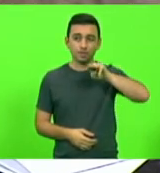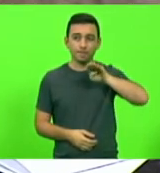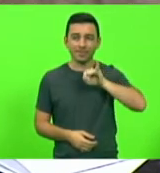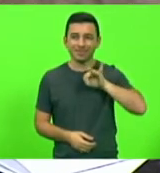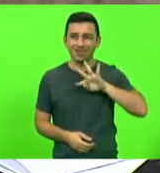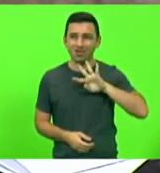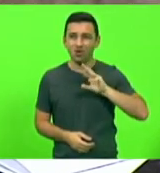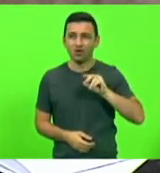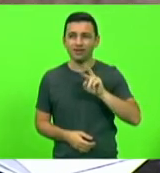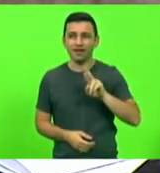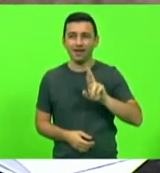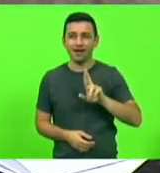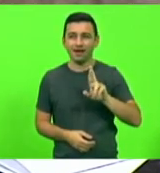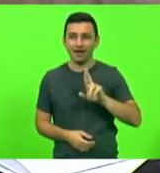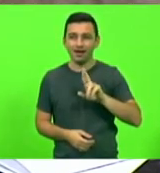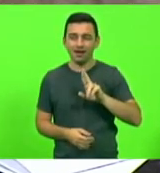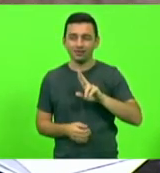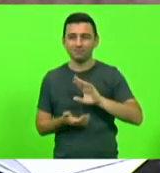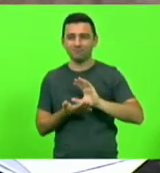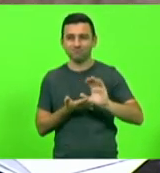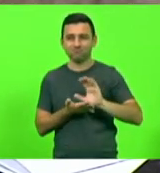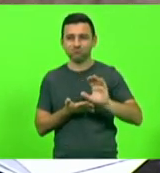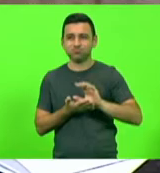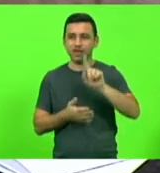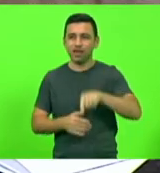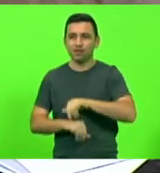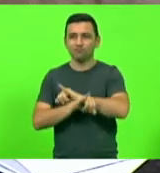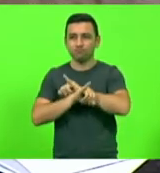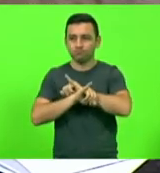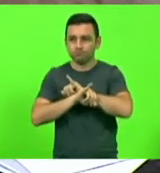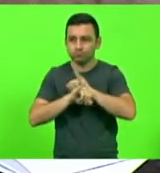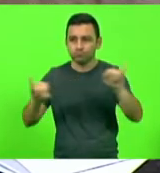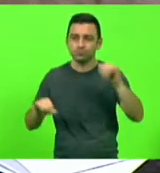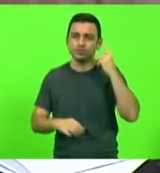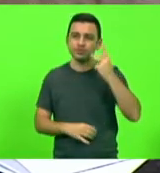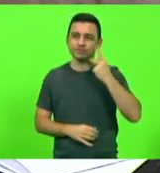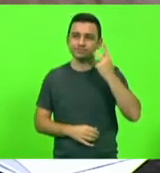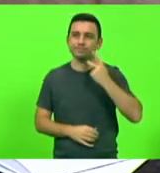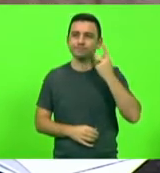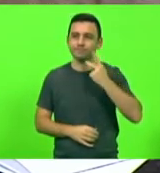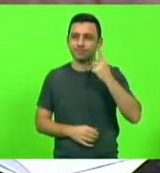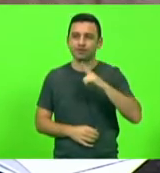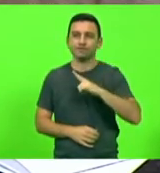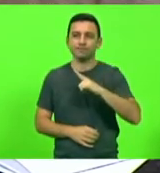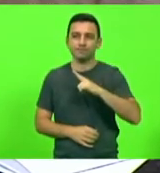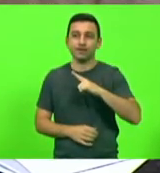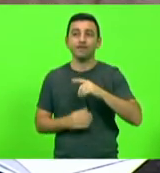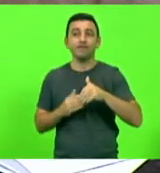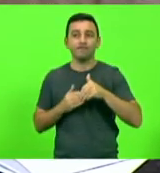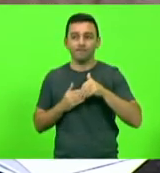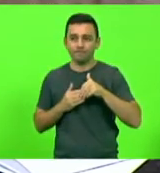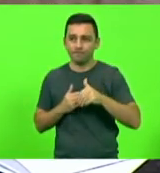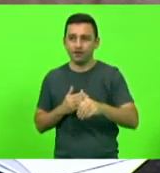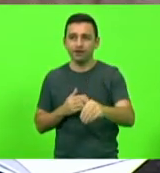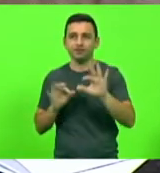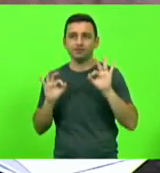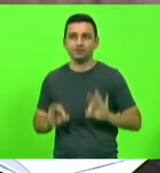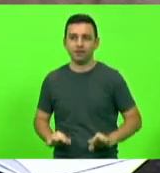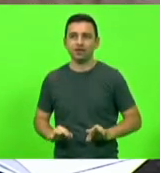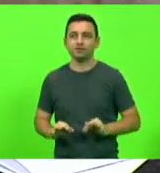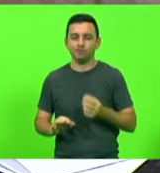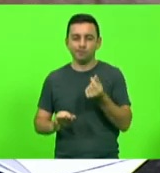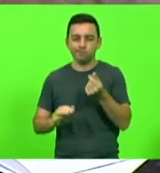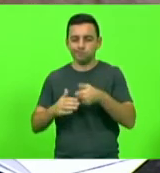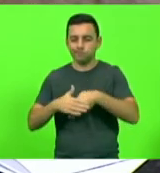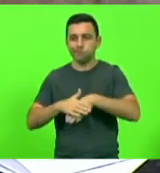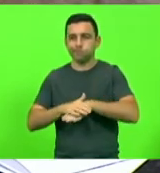em propagandas políticas. É isso mesmo. Esse é o tamanho do fundão eleitoral